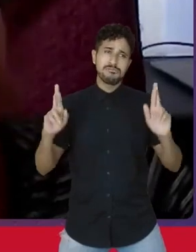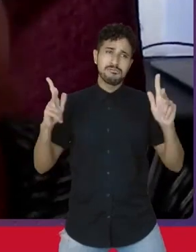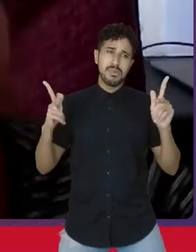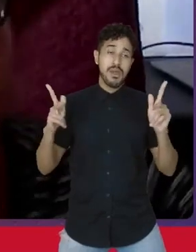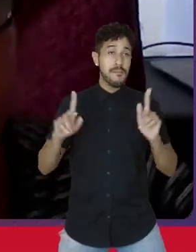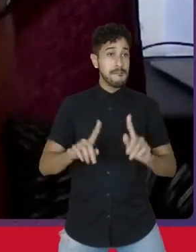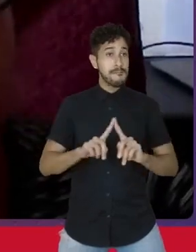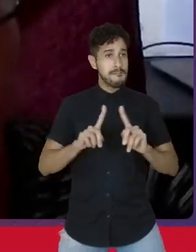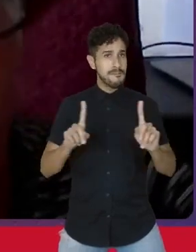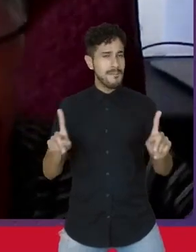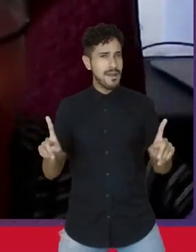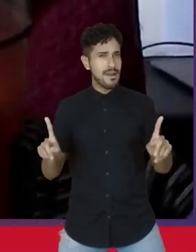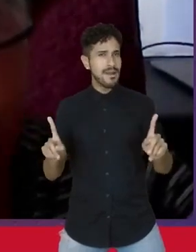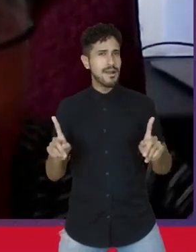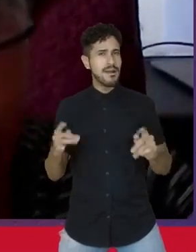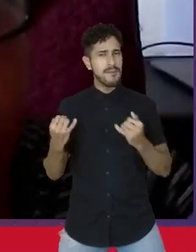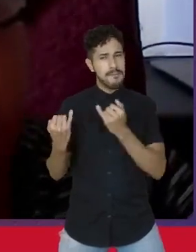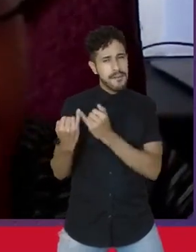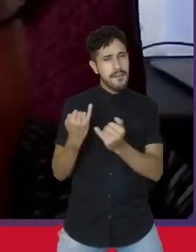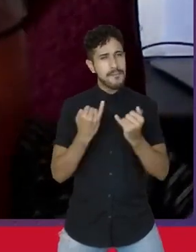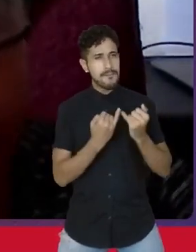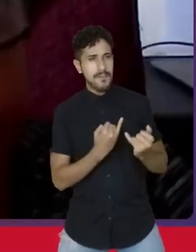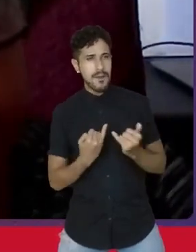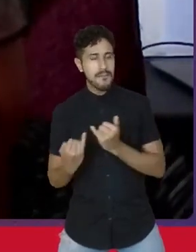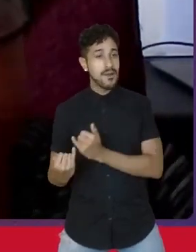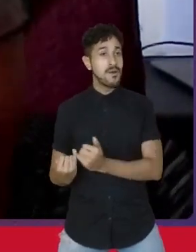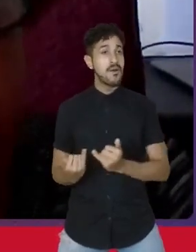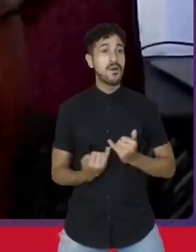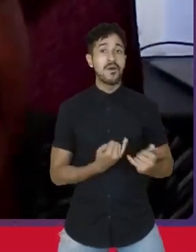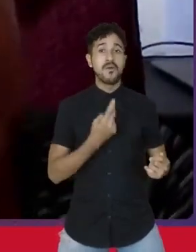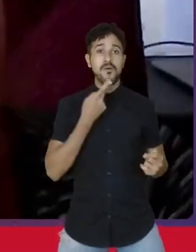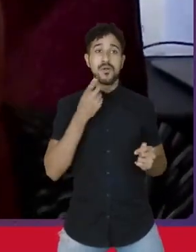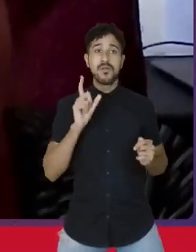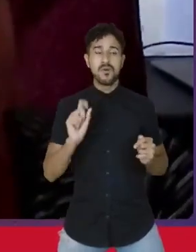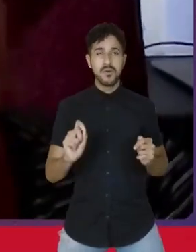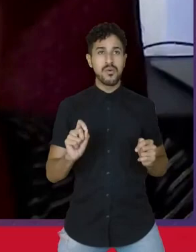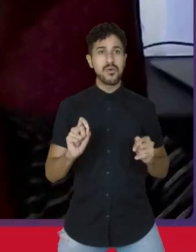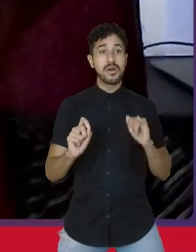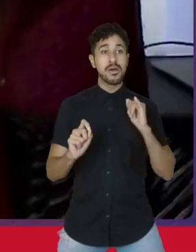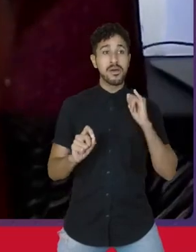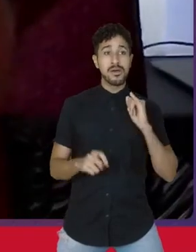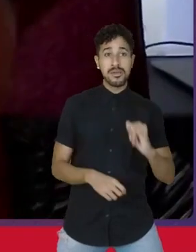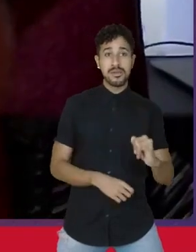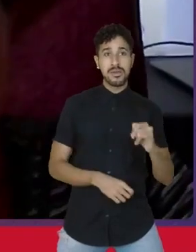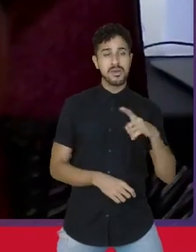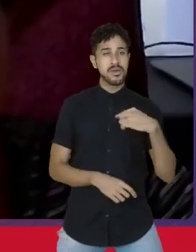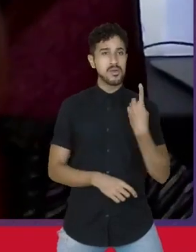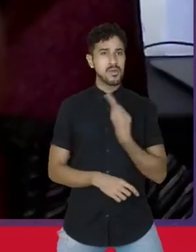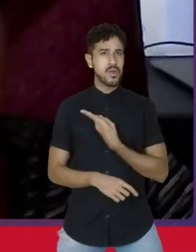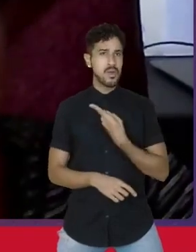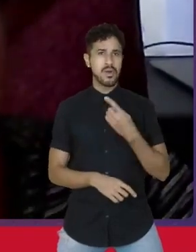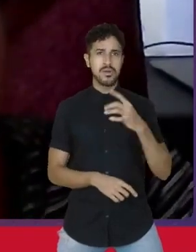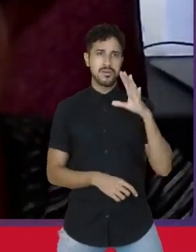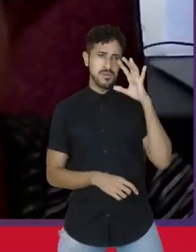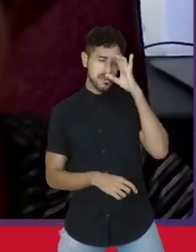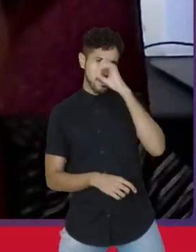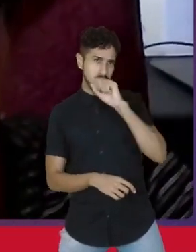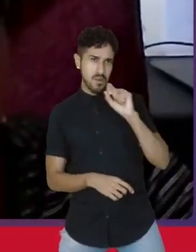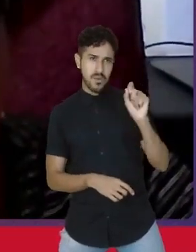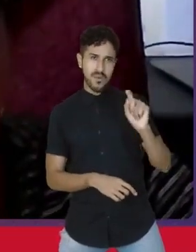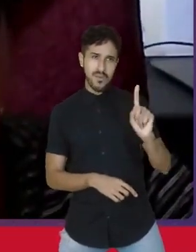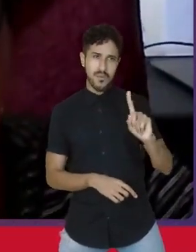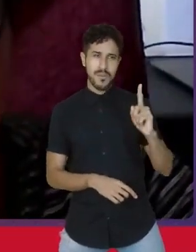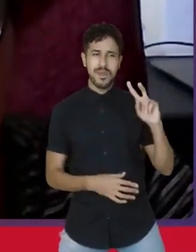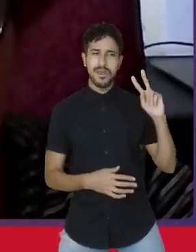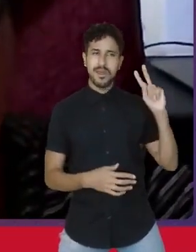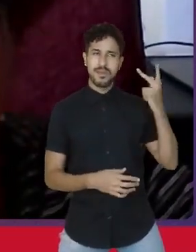mas com um sentido comum, disseram que se nós não considerarmos a